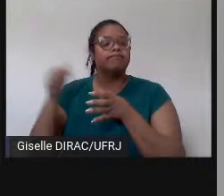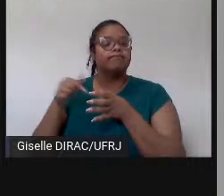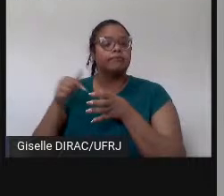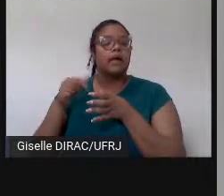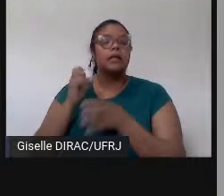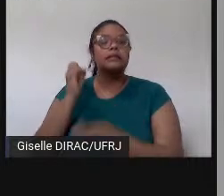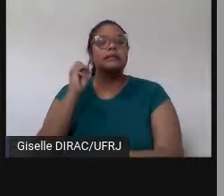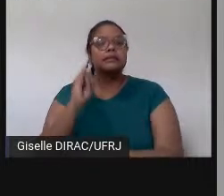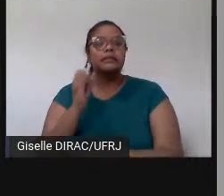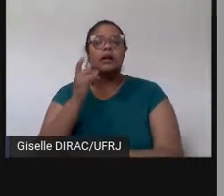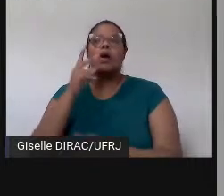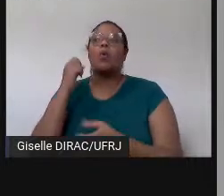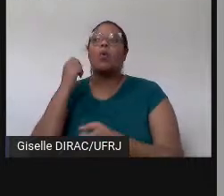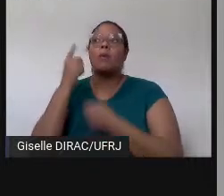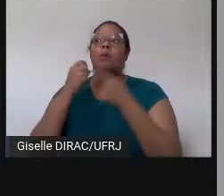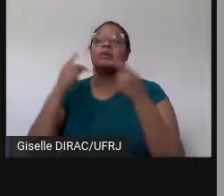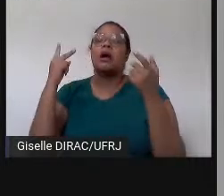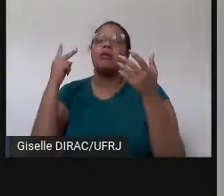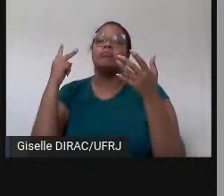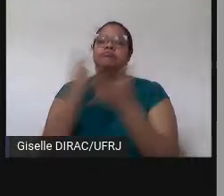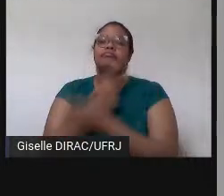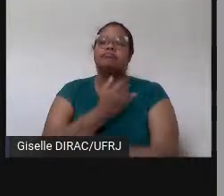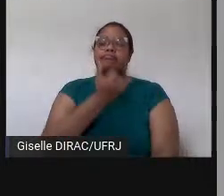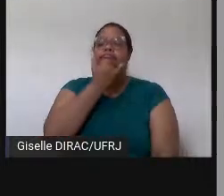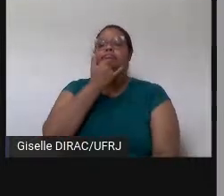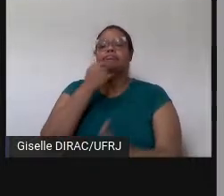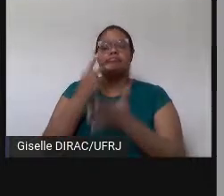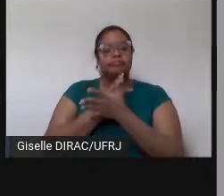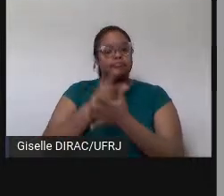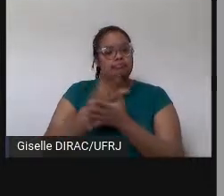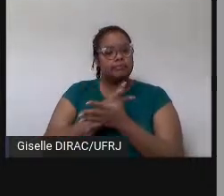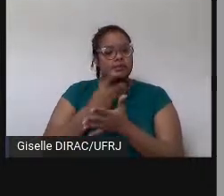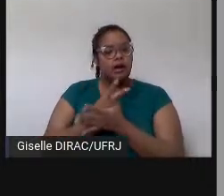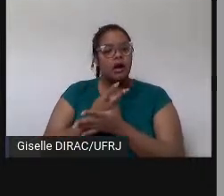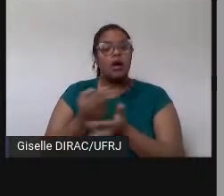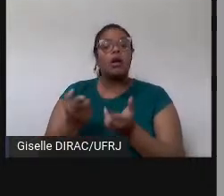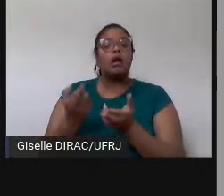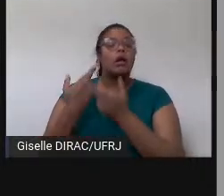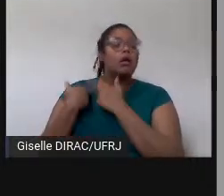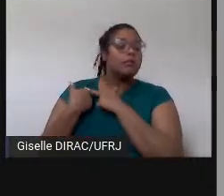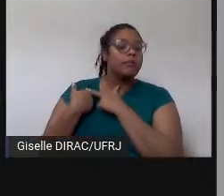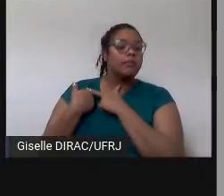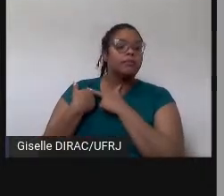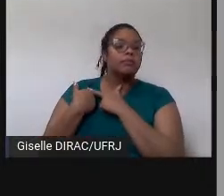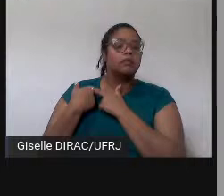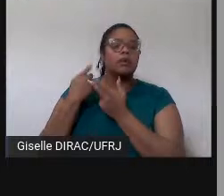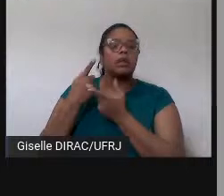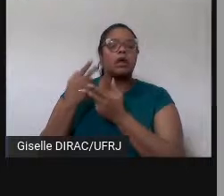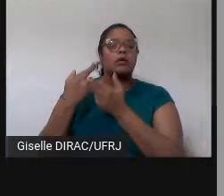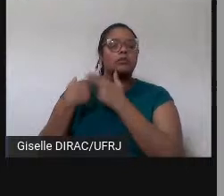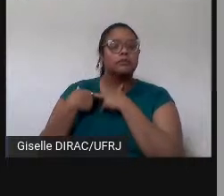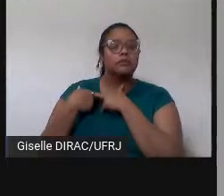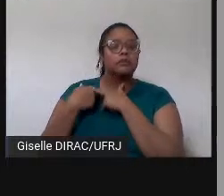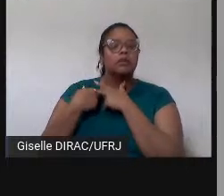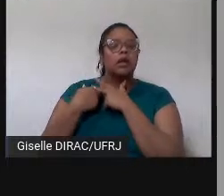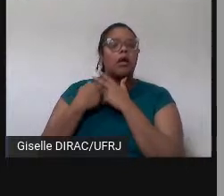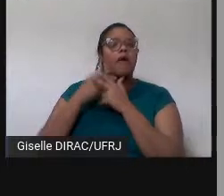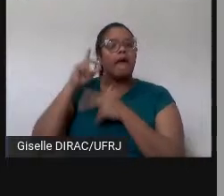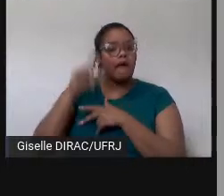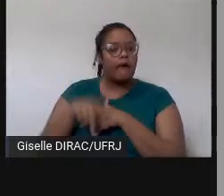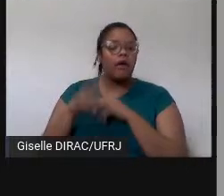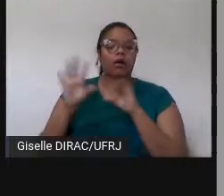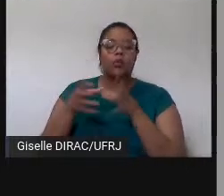se algo der errado, o resultado, né, a responsabilidade, as consequências serão